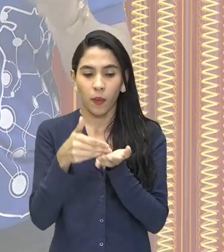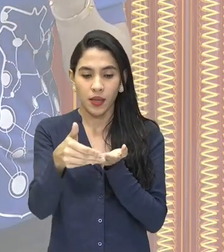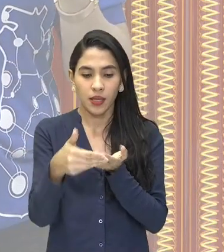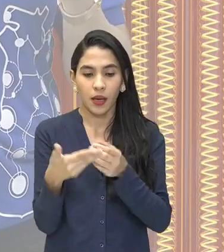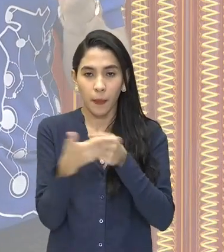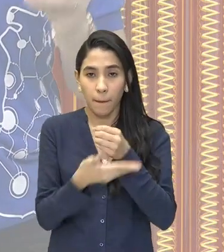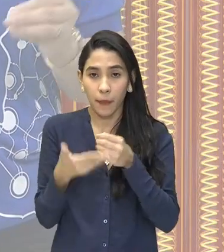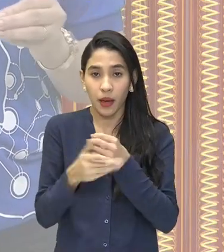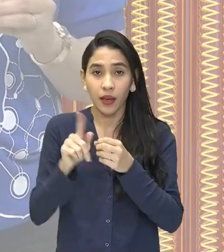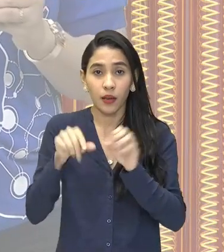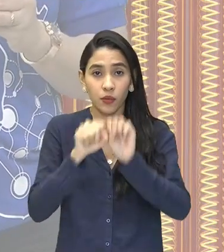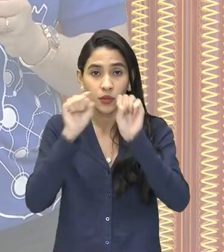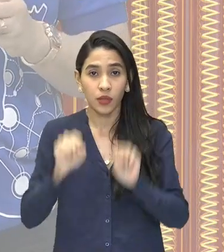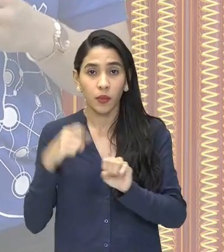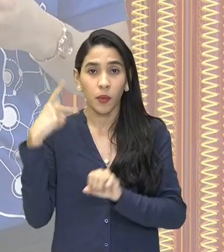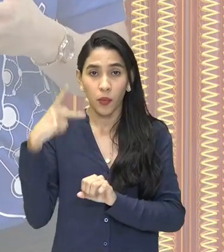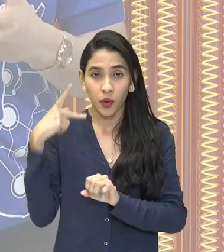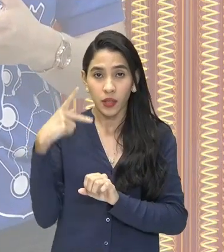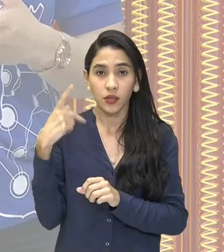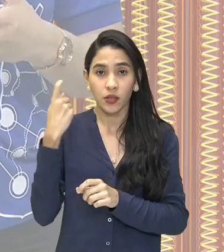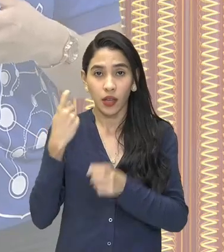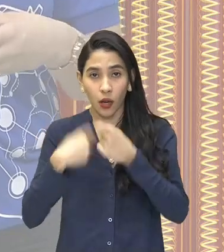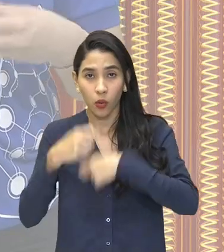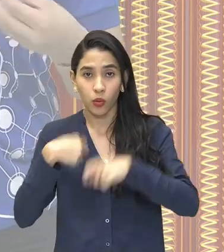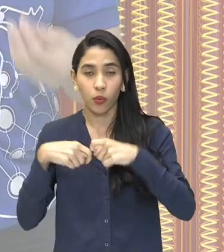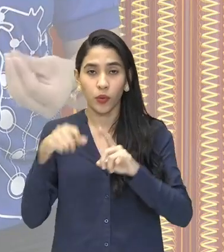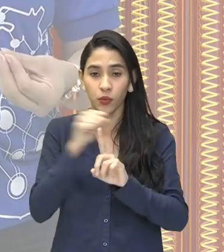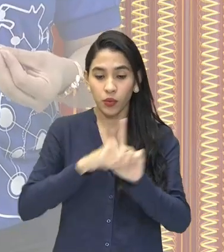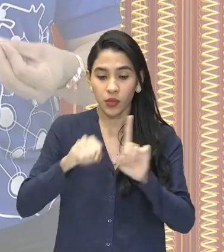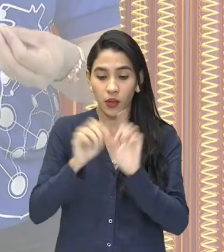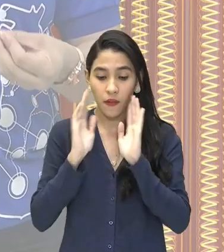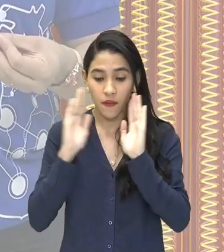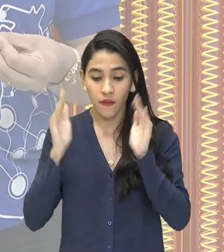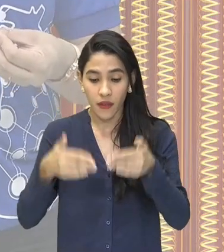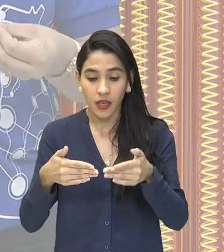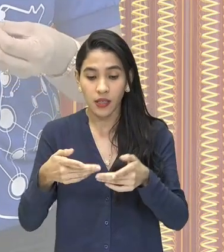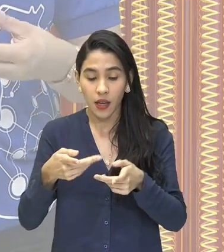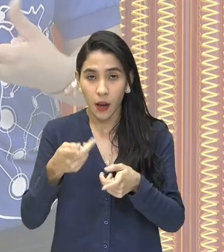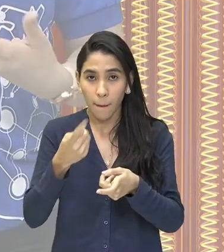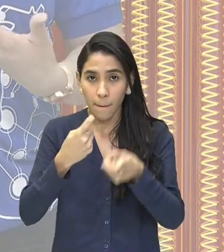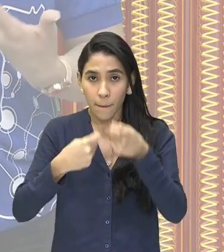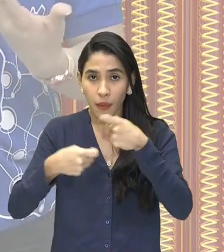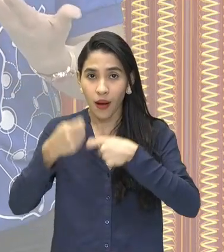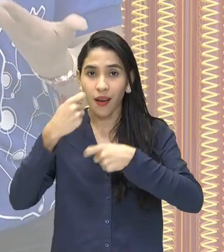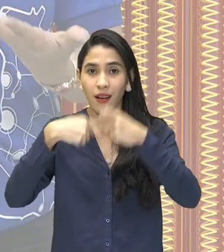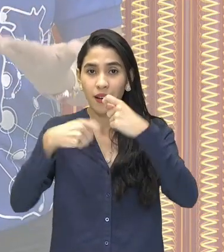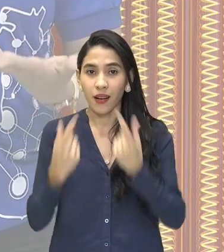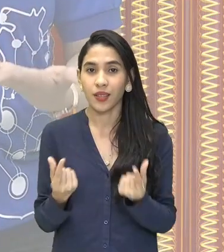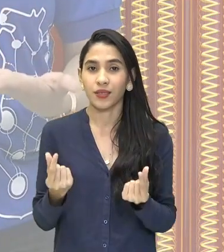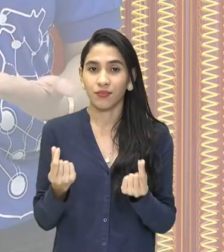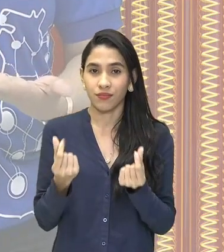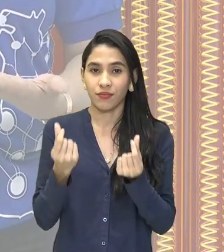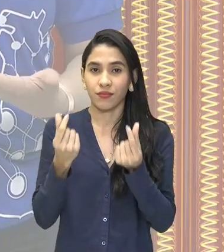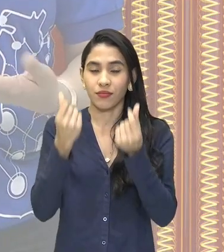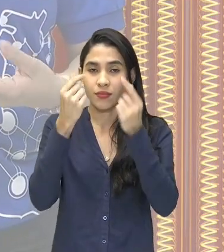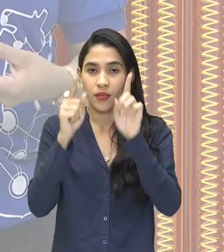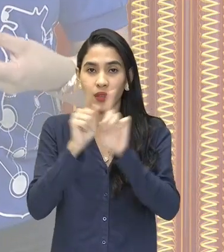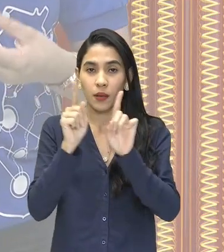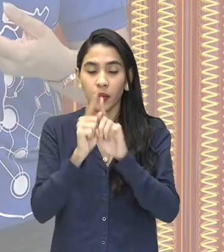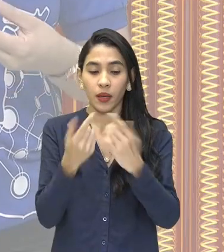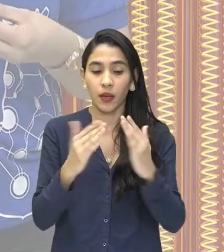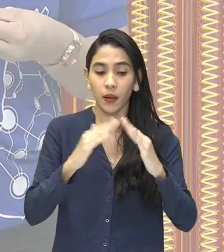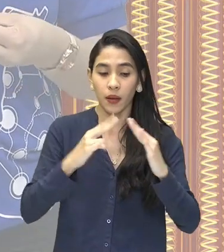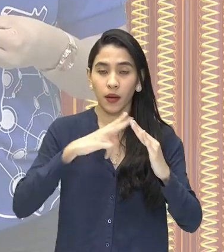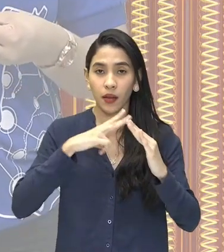ele é um sistema político, econômico e social que vai visar o lucro. Vai visar justamente a aquisição de propriedades privadas.